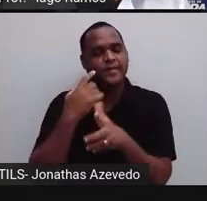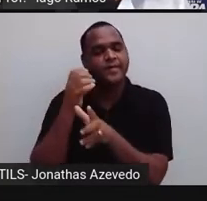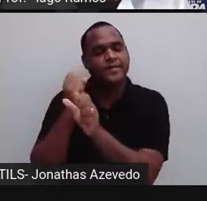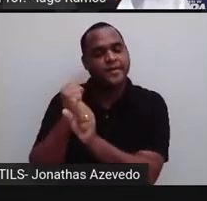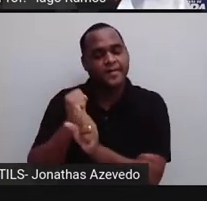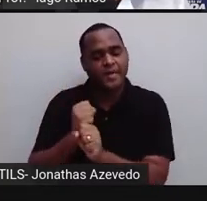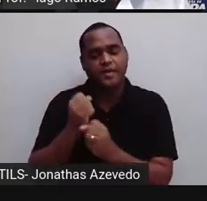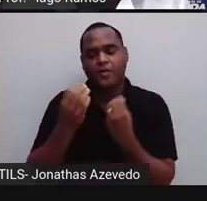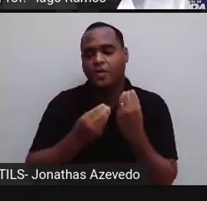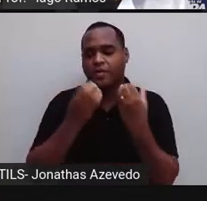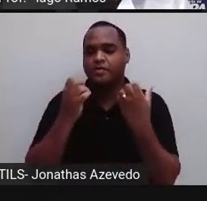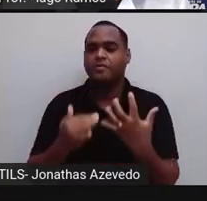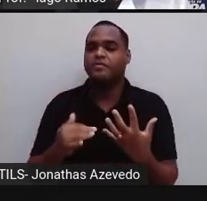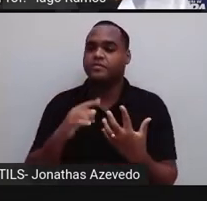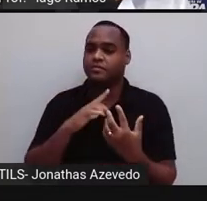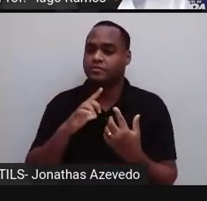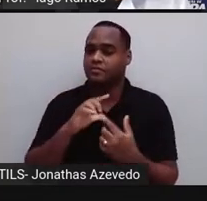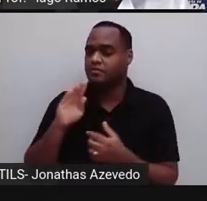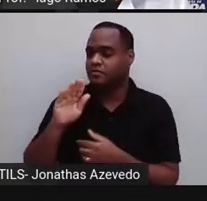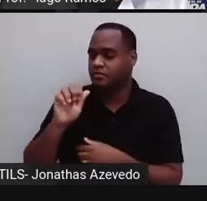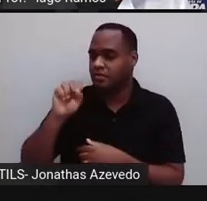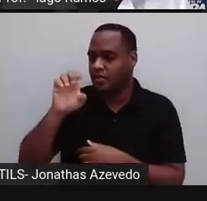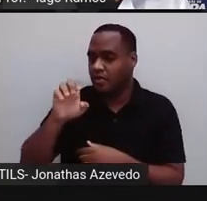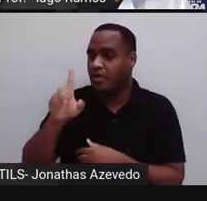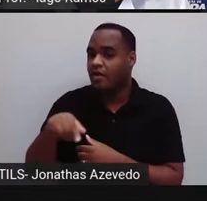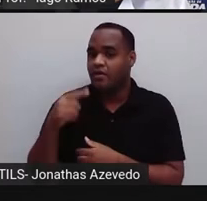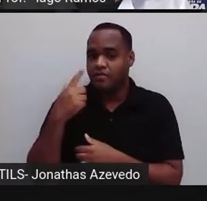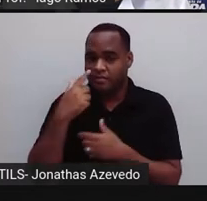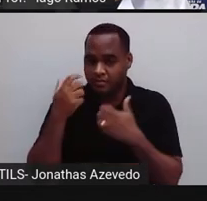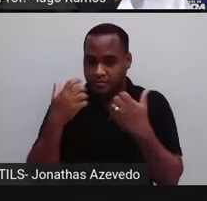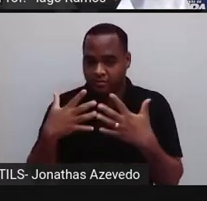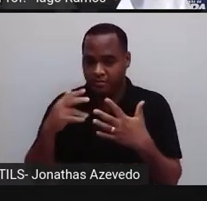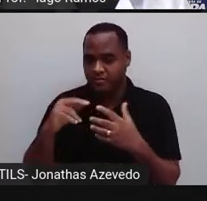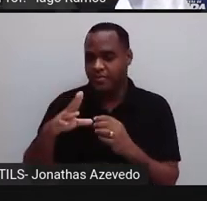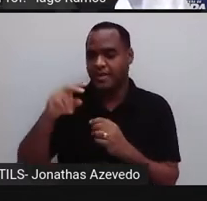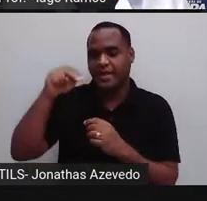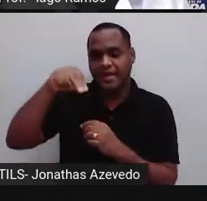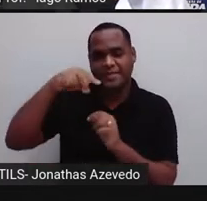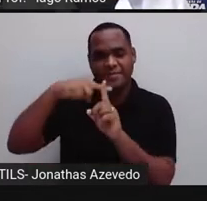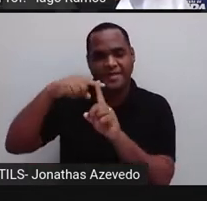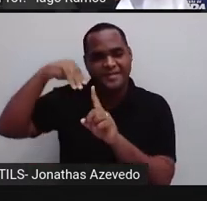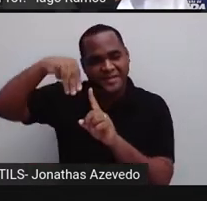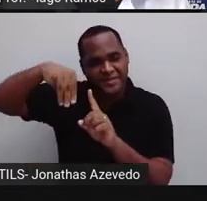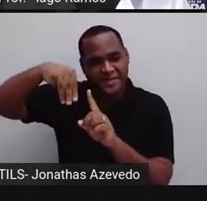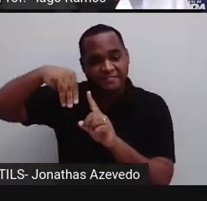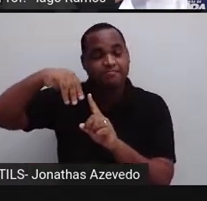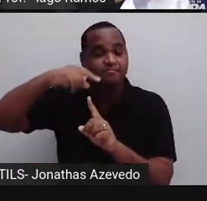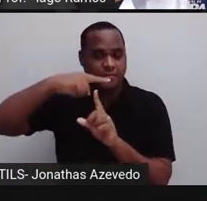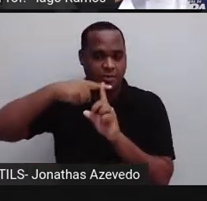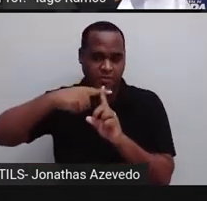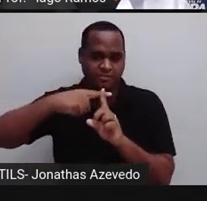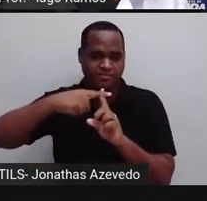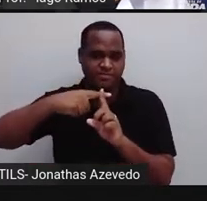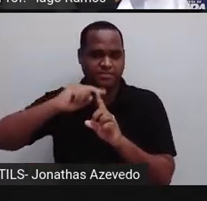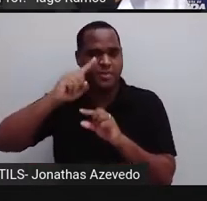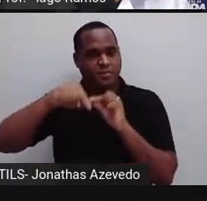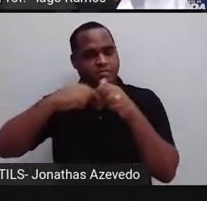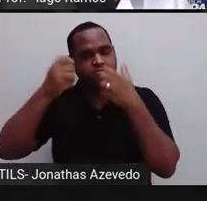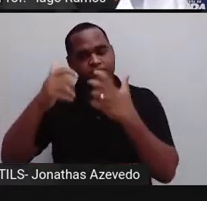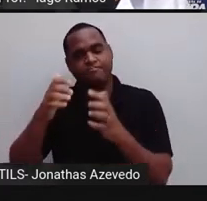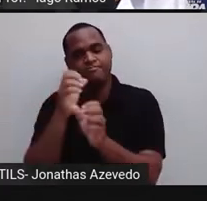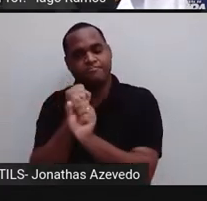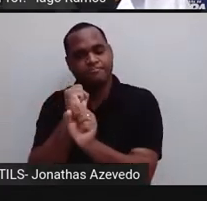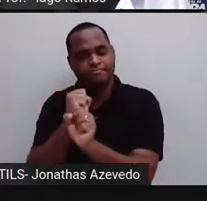parte de baixo e faz uma somazinha com os expoentes lá em cima. Depois disso, é só calcular a potência.